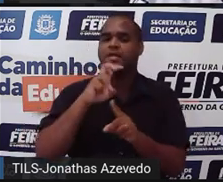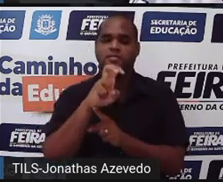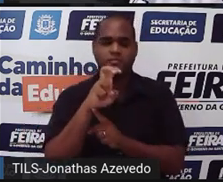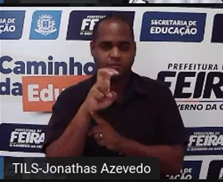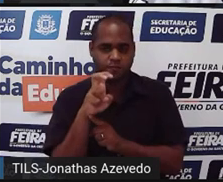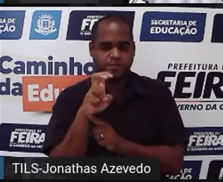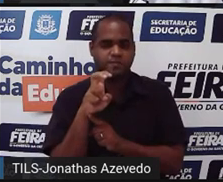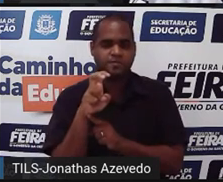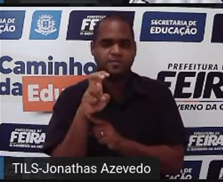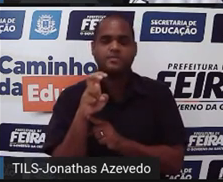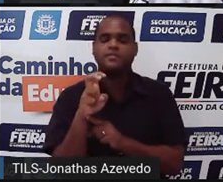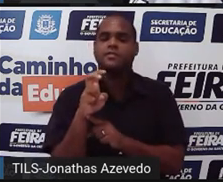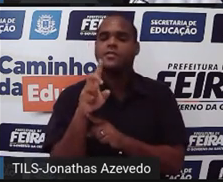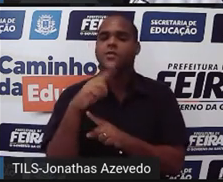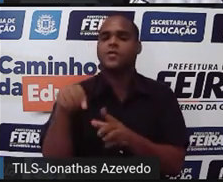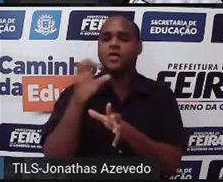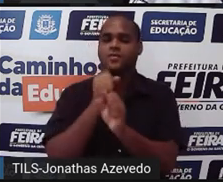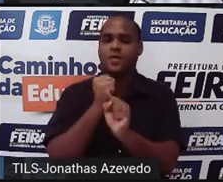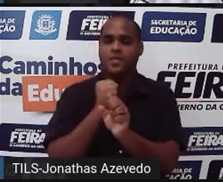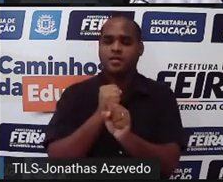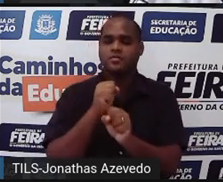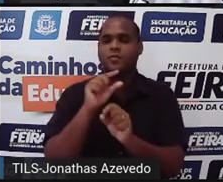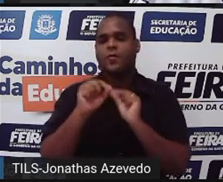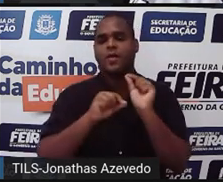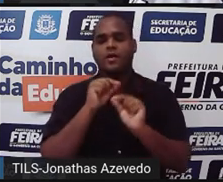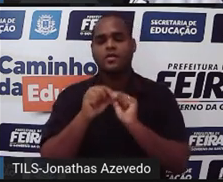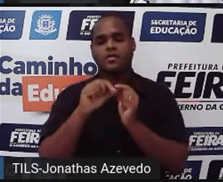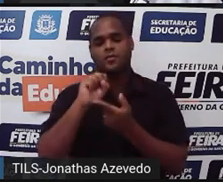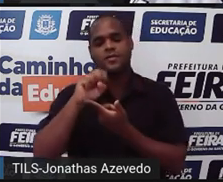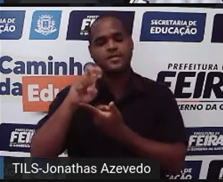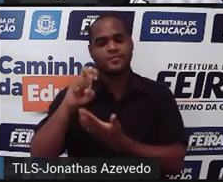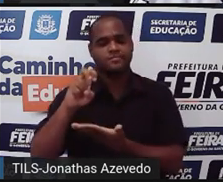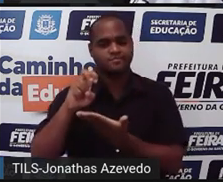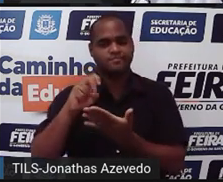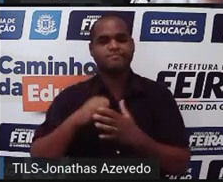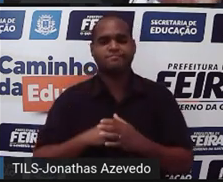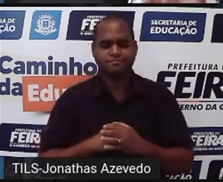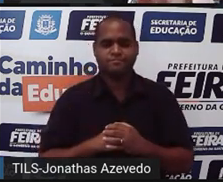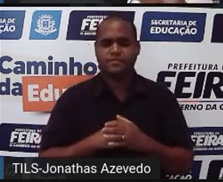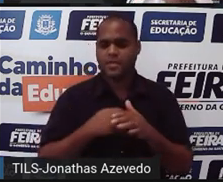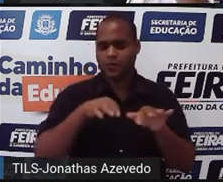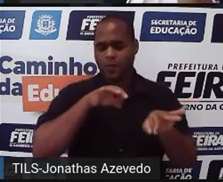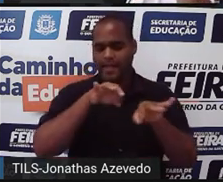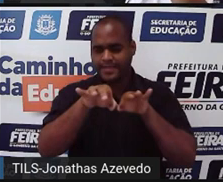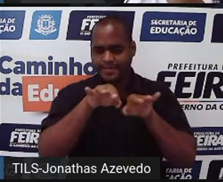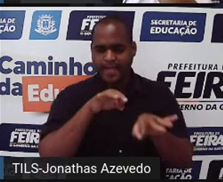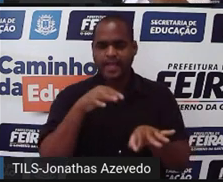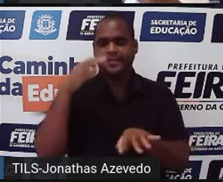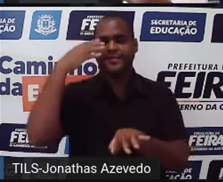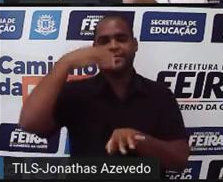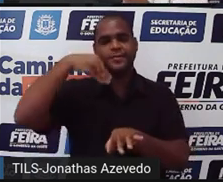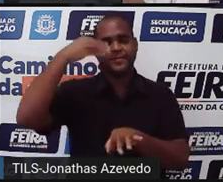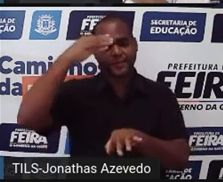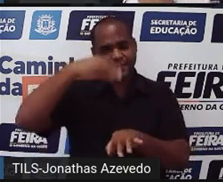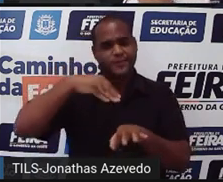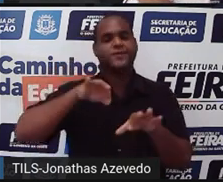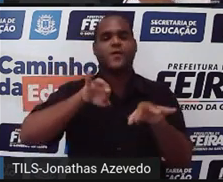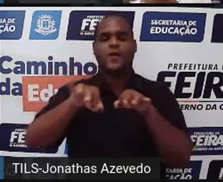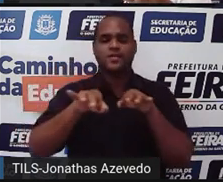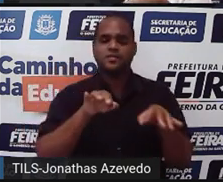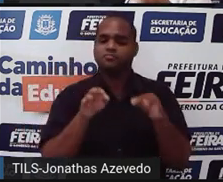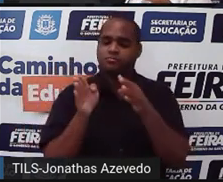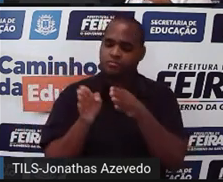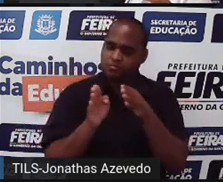tá? E quando a gente junta tudo isso dá oitenta e cinco então organizado aí olha só tudo dentro da